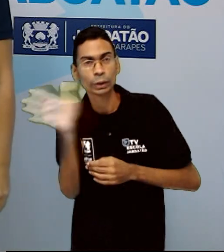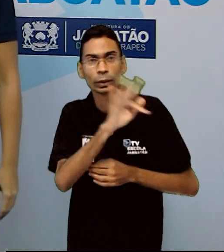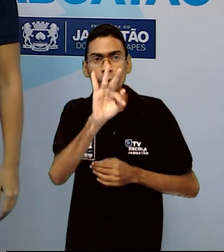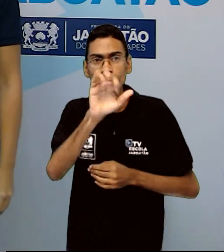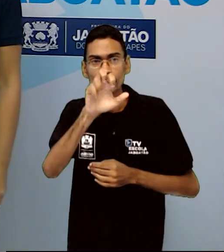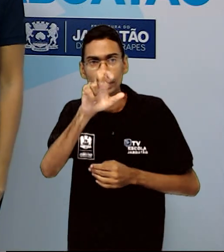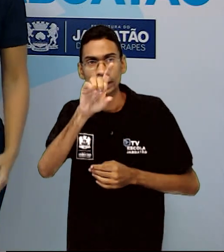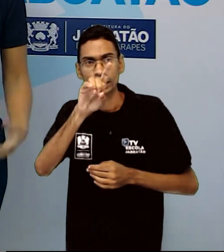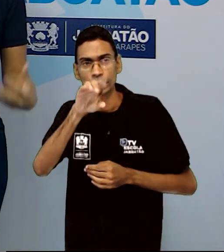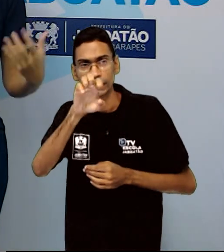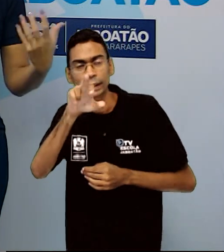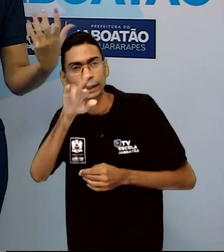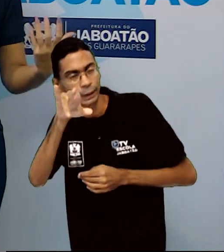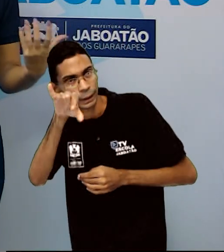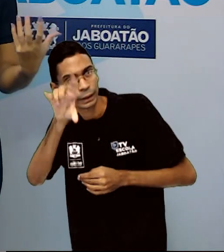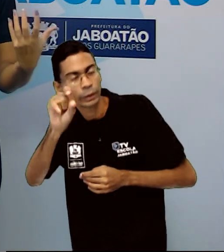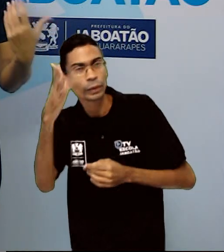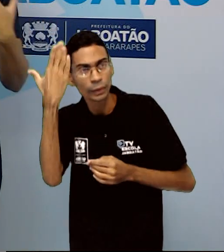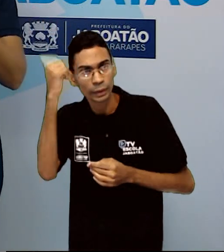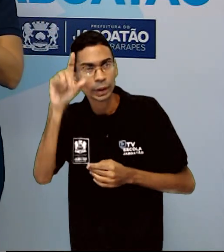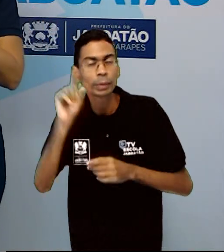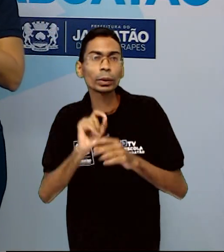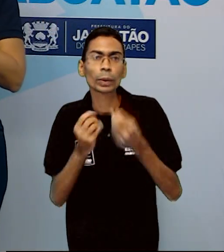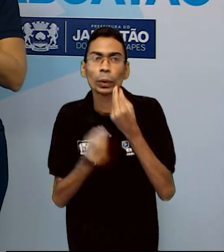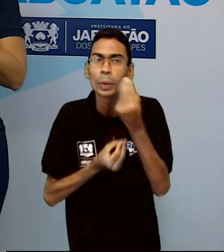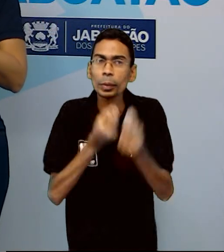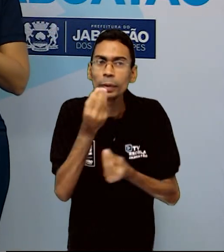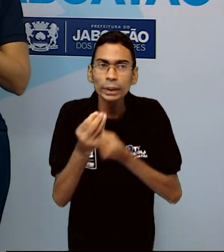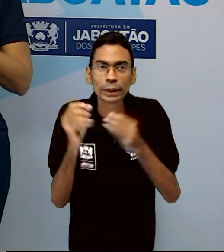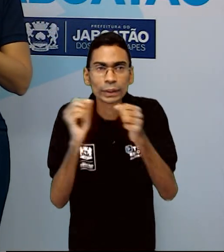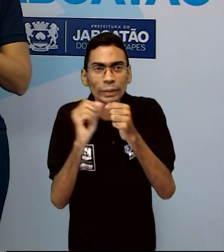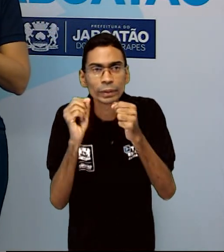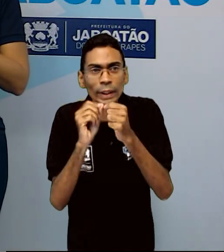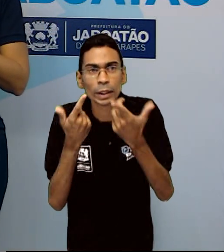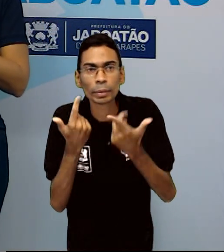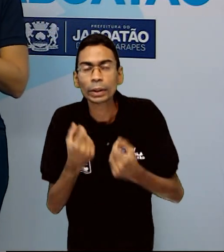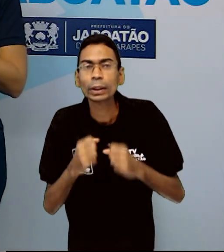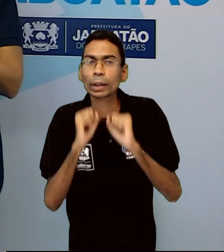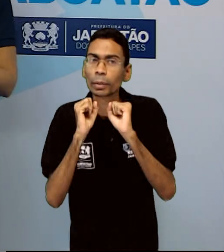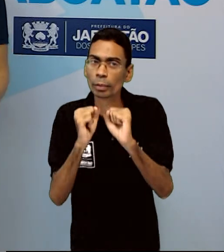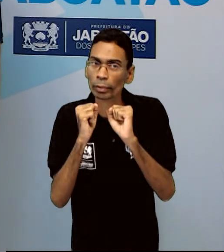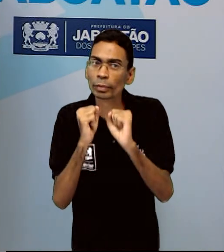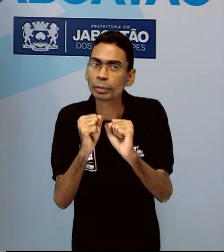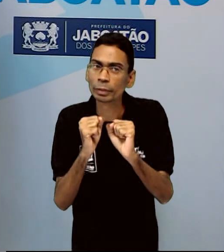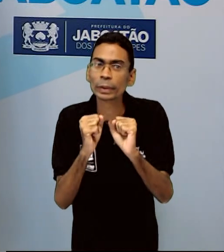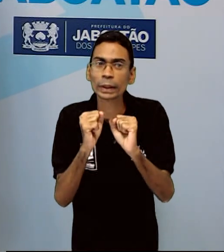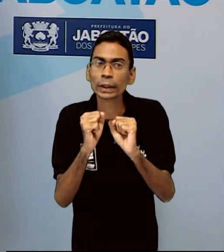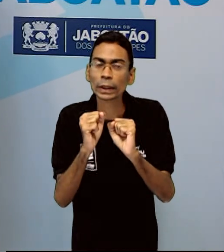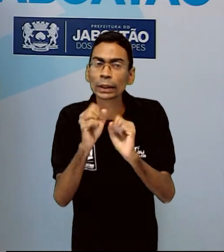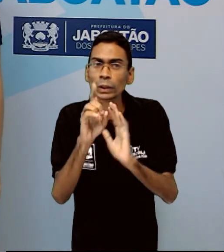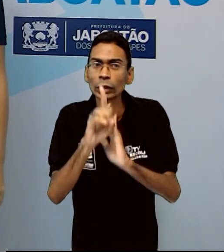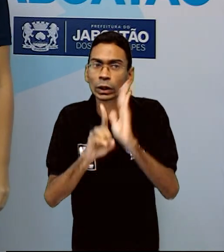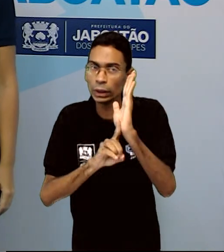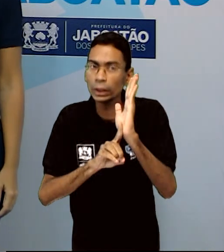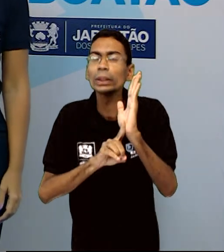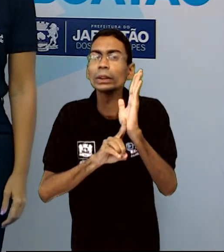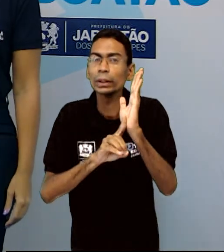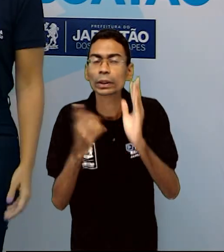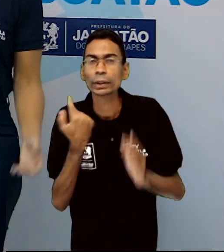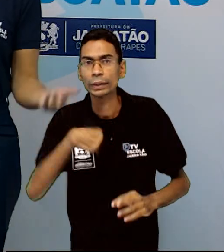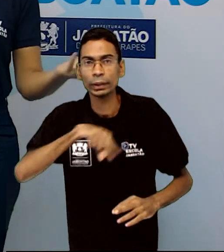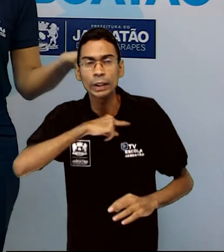Vamos saber como é que a gente faz para que a gente possa exercer a nossa cidadania. Primeiro exemplo,